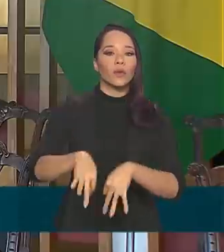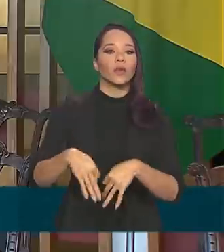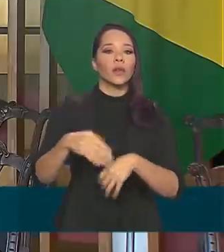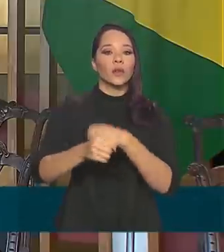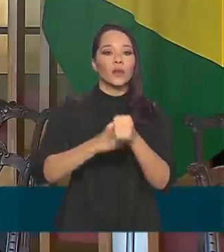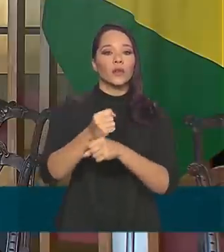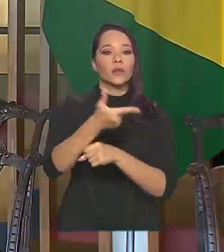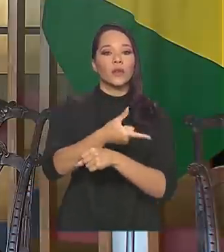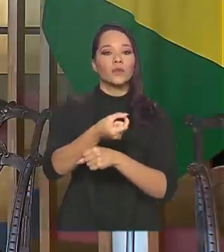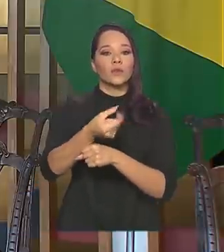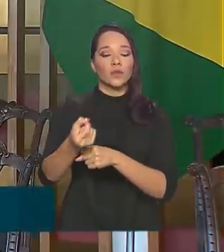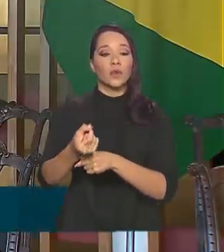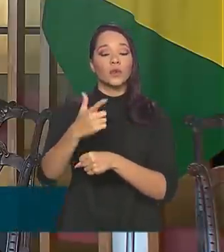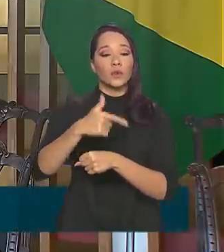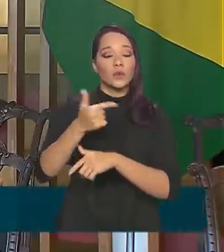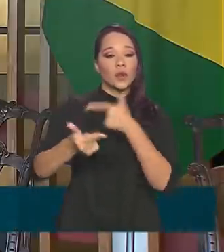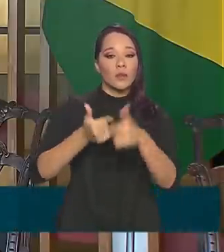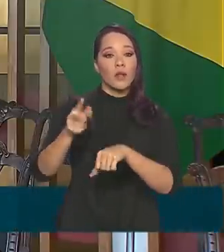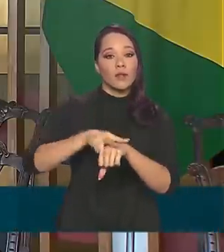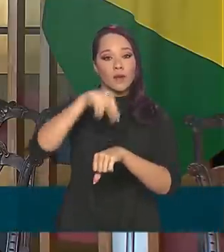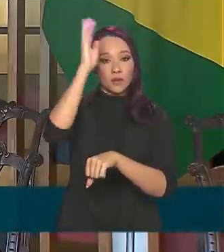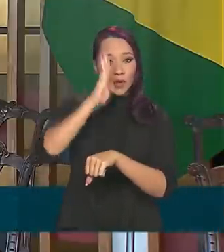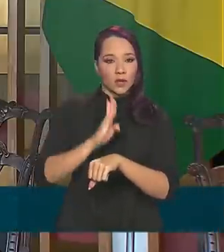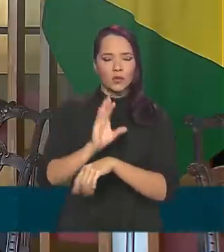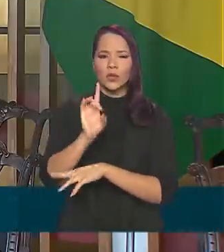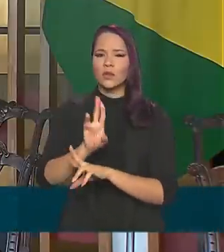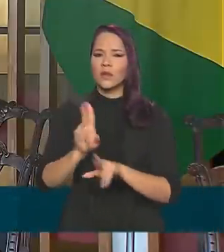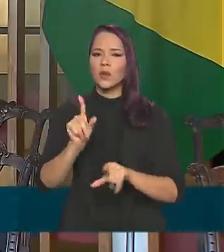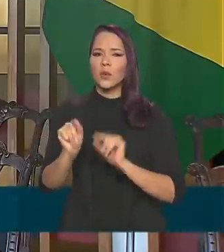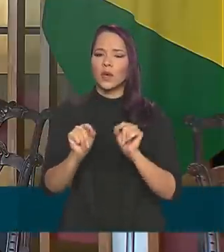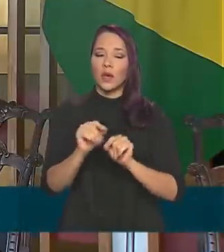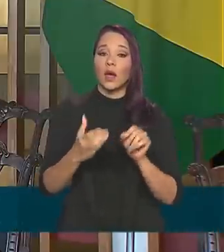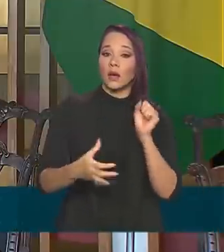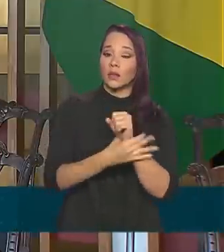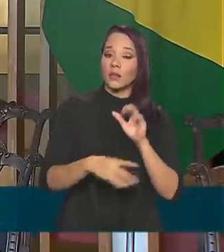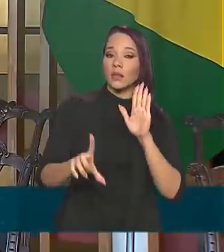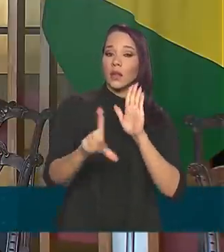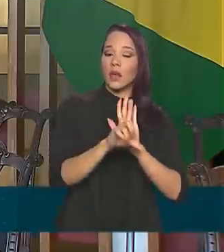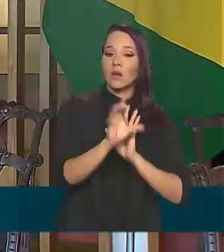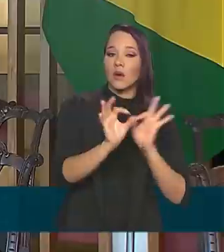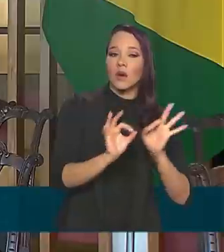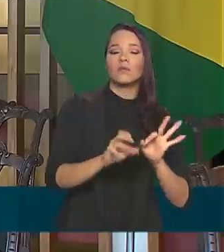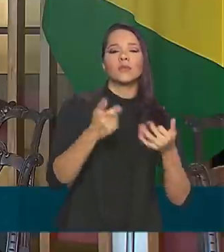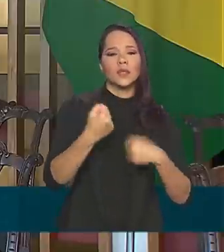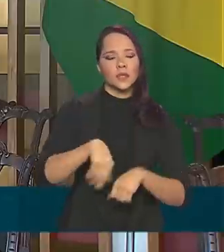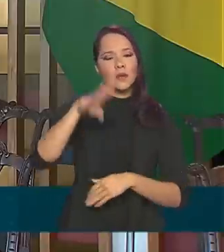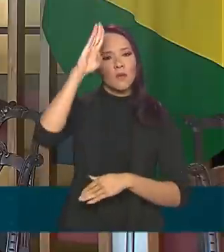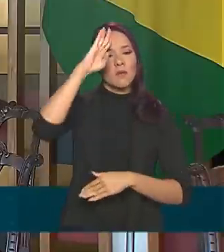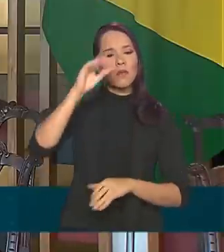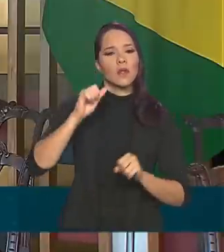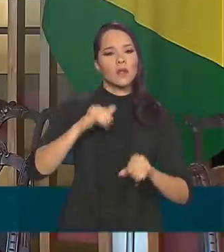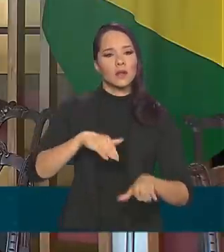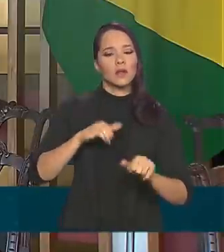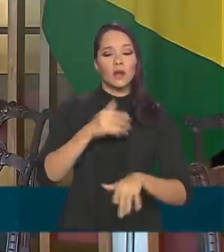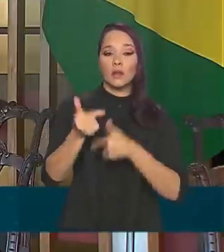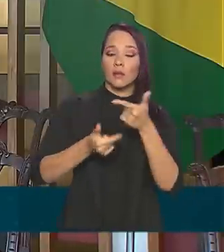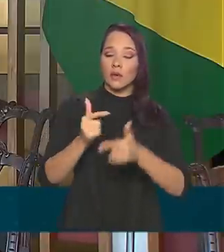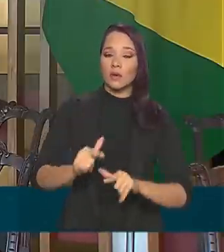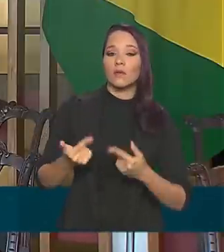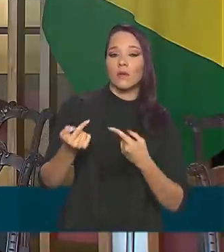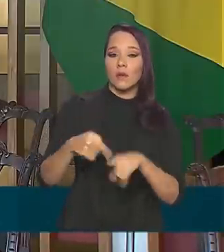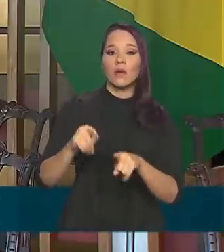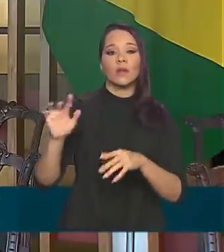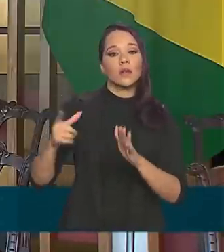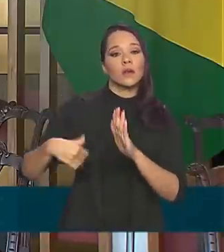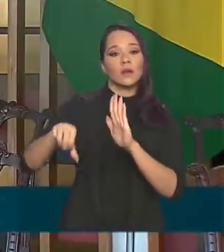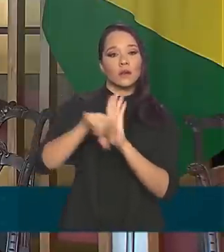Verde Brasil, mas com uma diferença. Atualmente, a garantia de lei e ordem determina a presença de militares atuando no combate a crimes